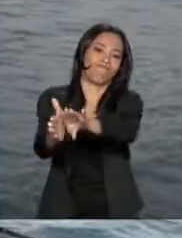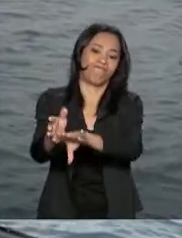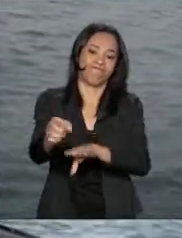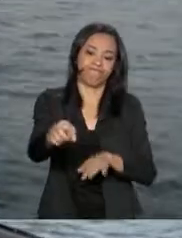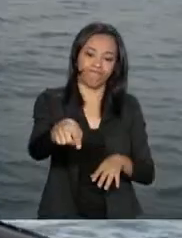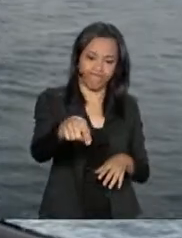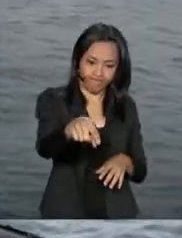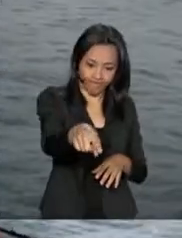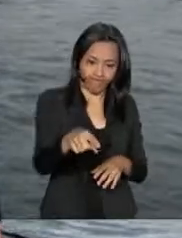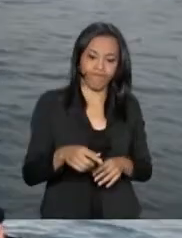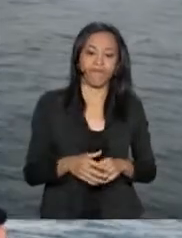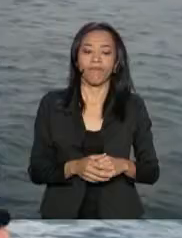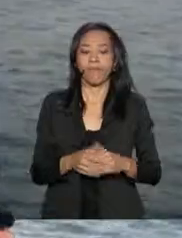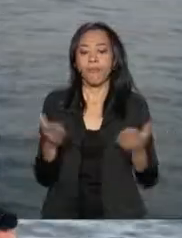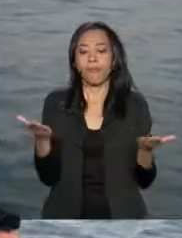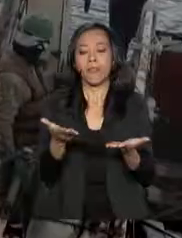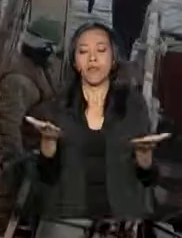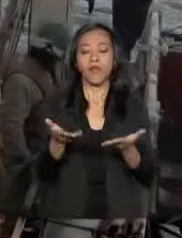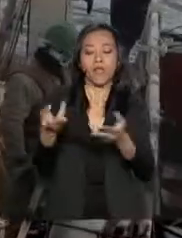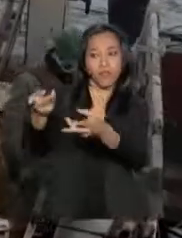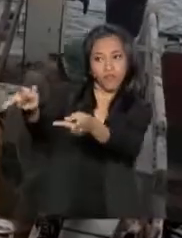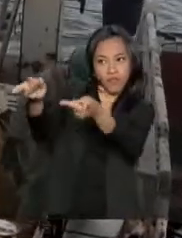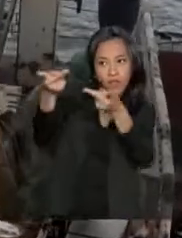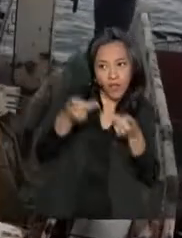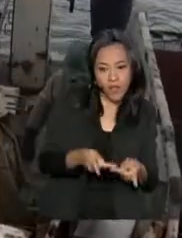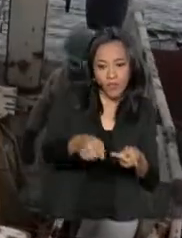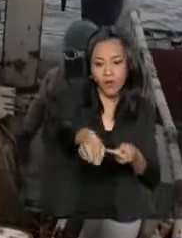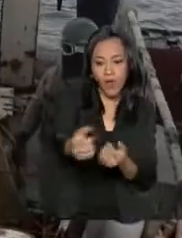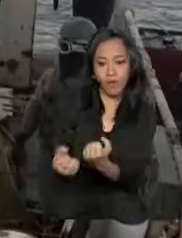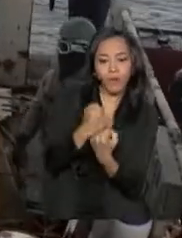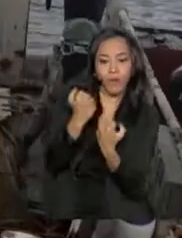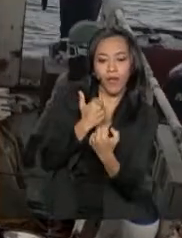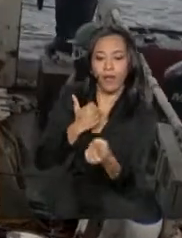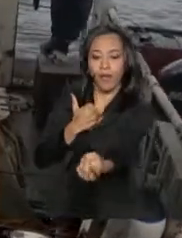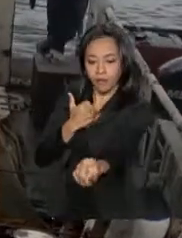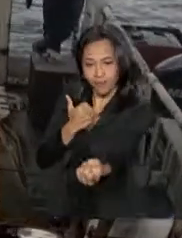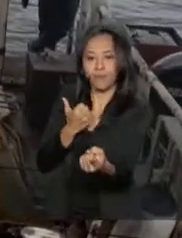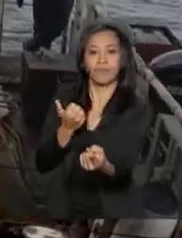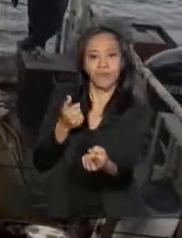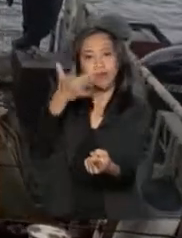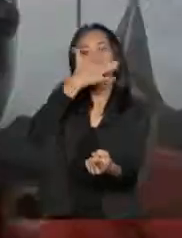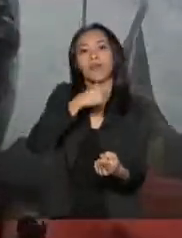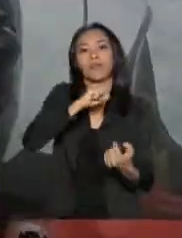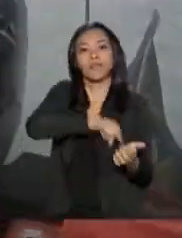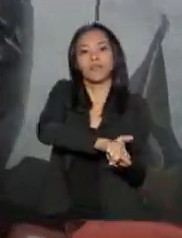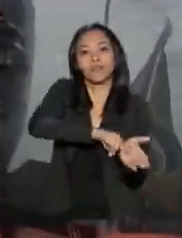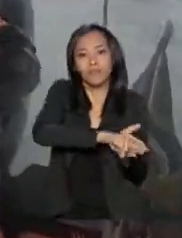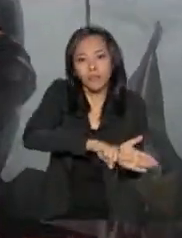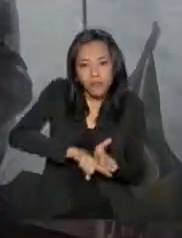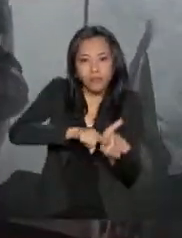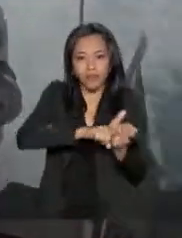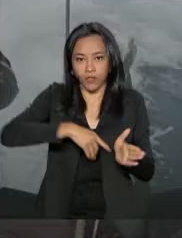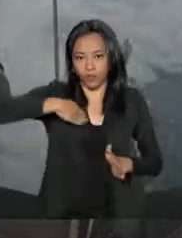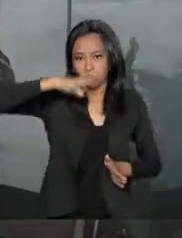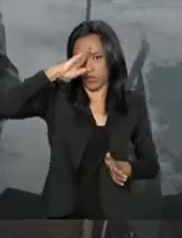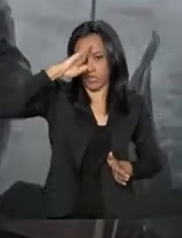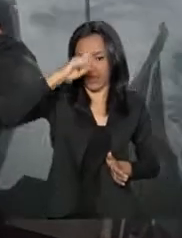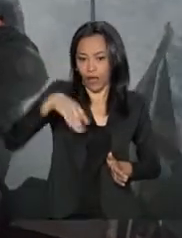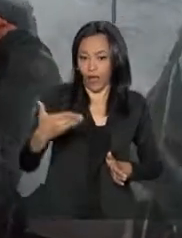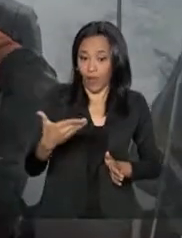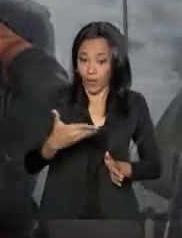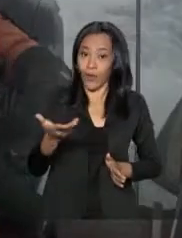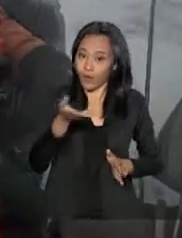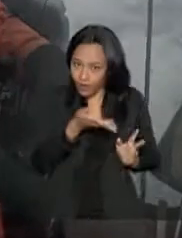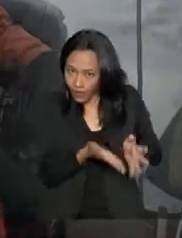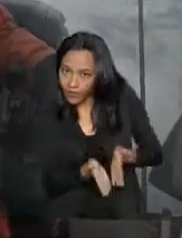Rongel vem abastecer a Estação Brasileira, dar apoio aos militares e pesquisadores. Agora é hora de colocar